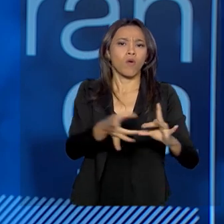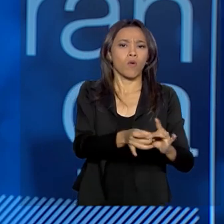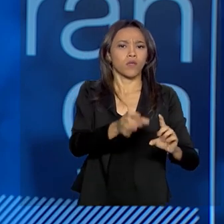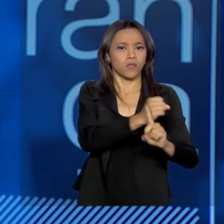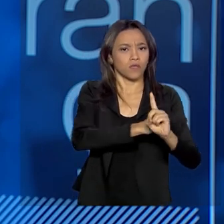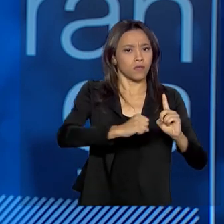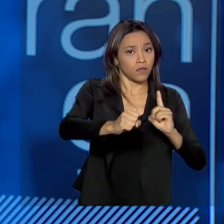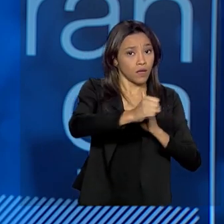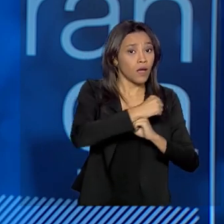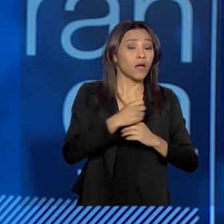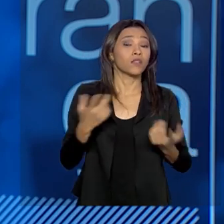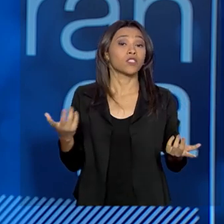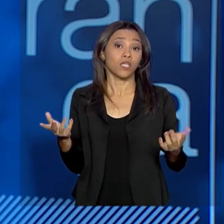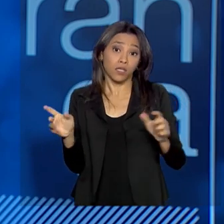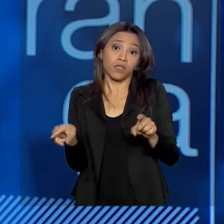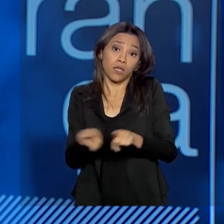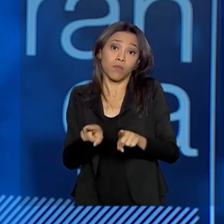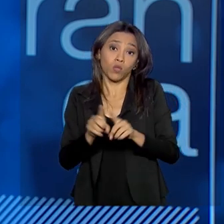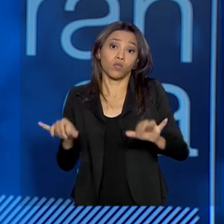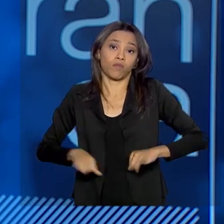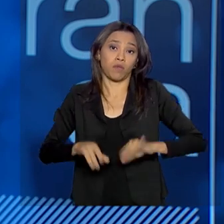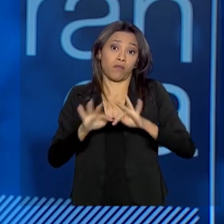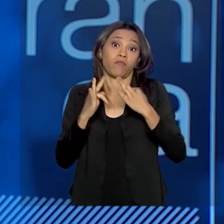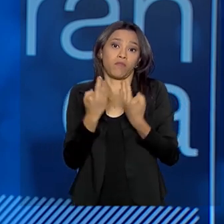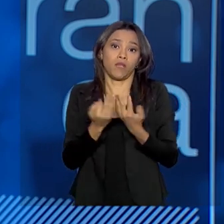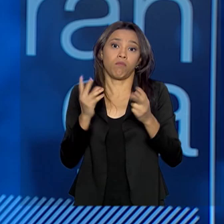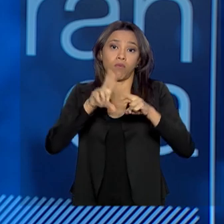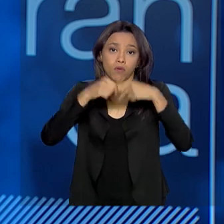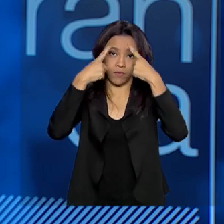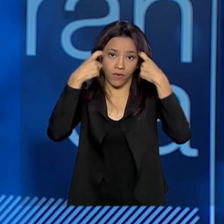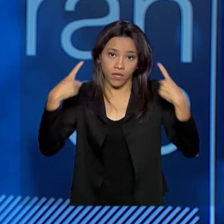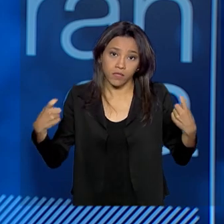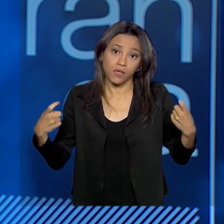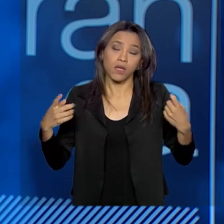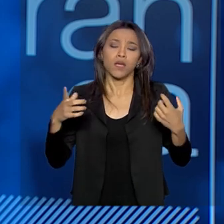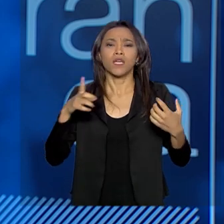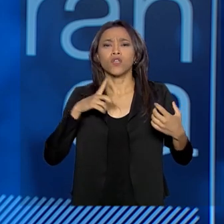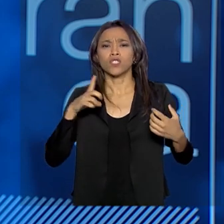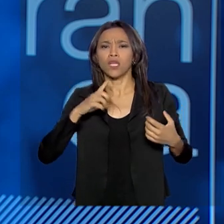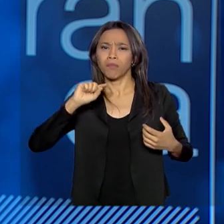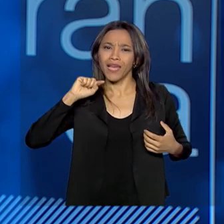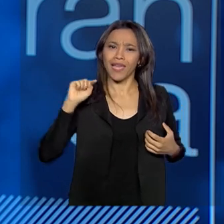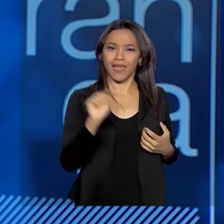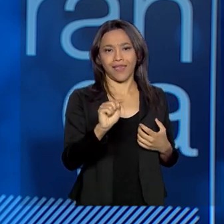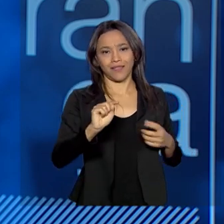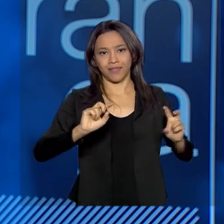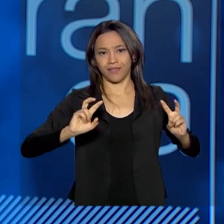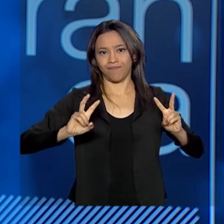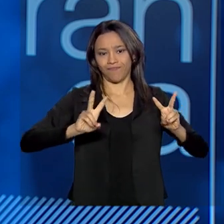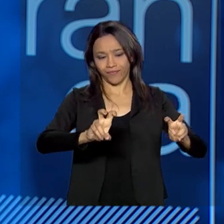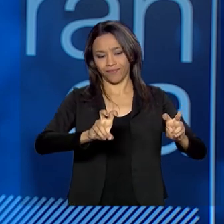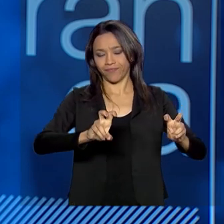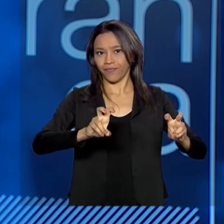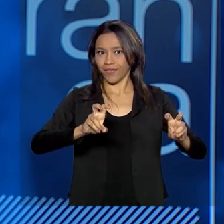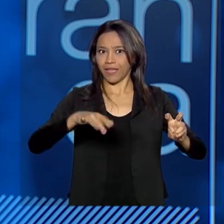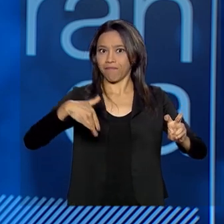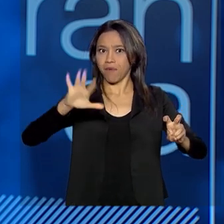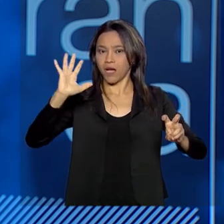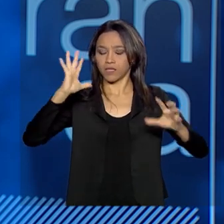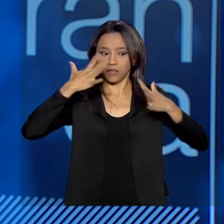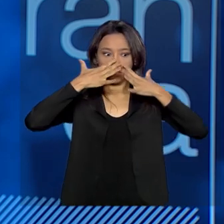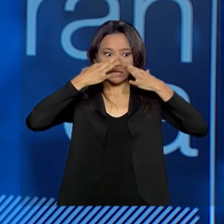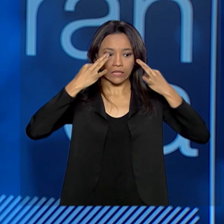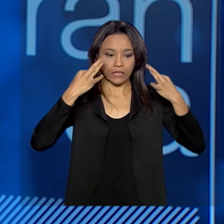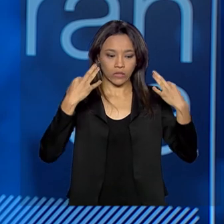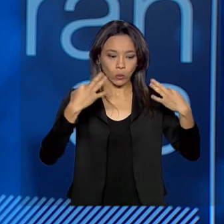afetada pela violência. E nós temos esse pilar que, para mim, é extremamente caro, não que os demais não o sejam,